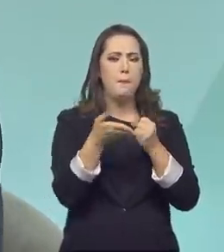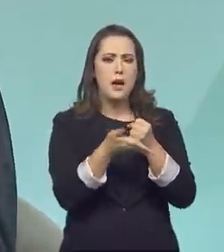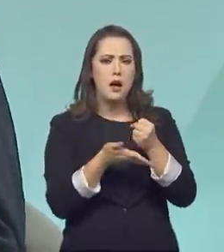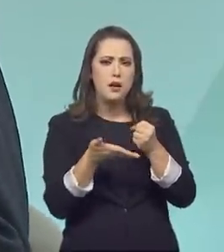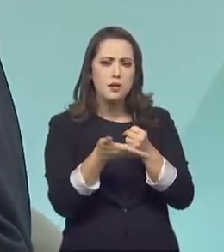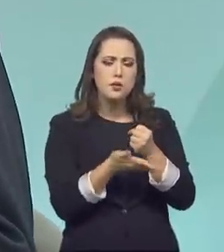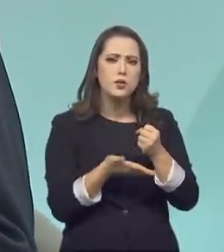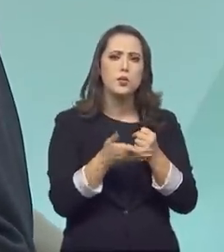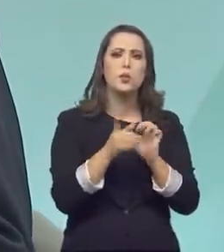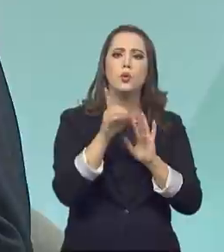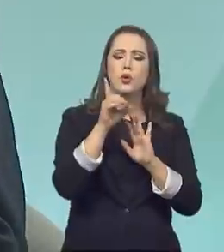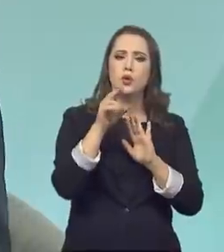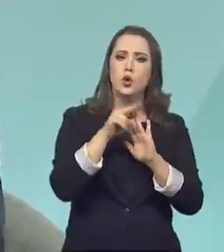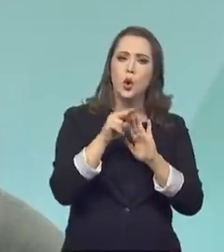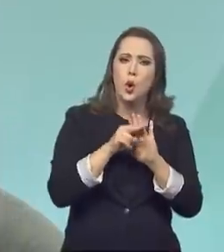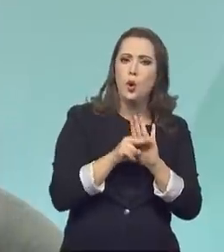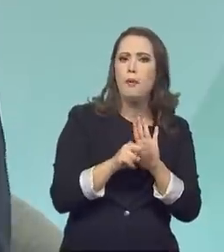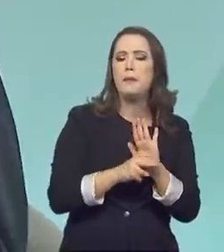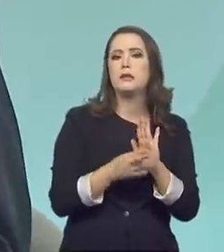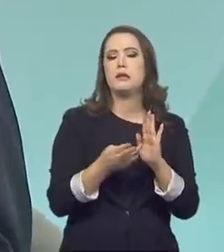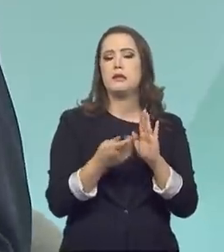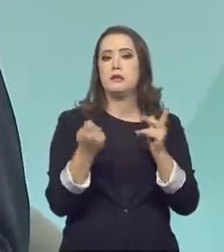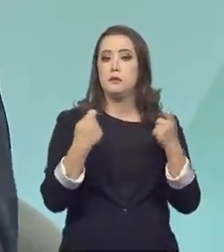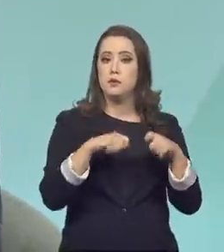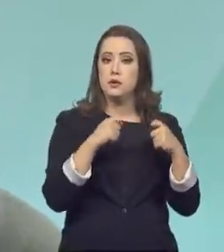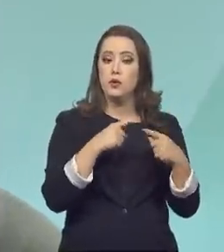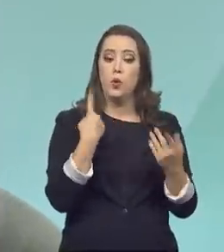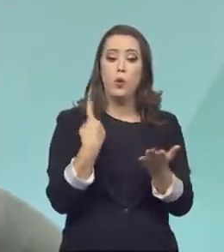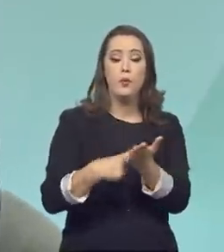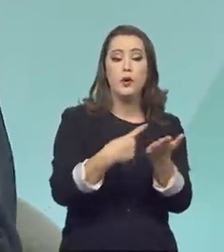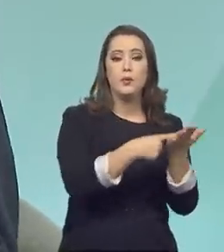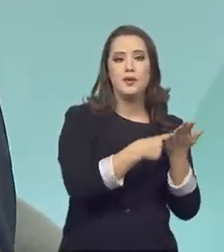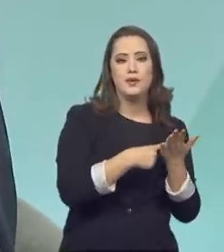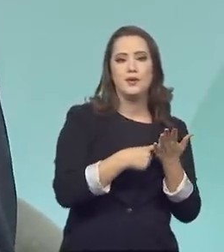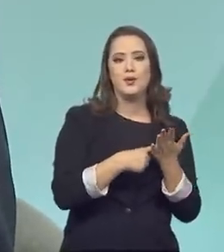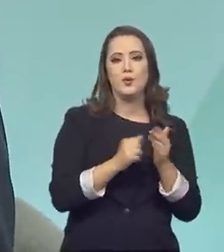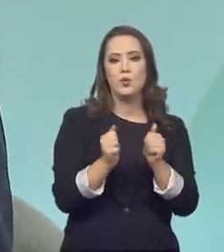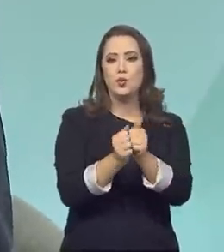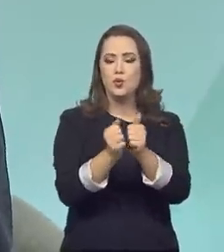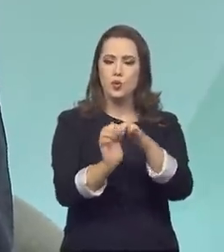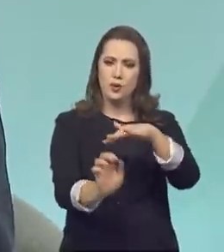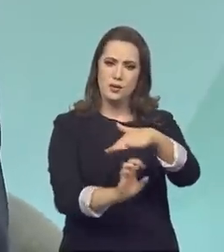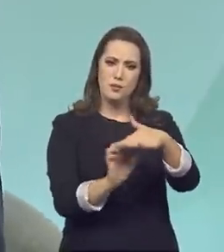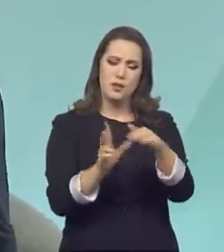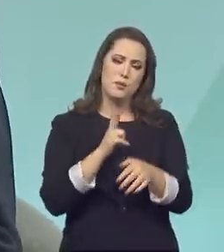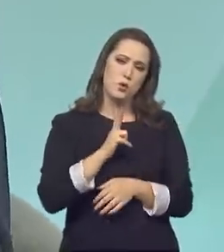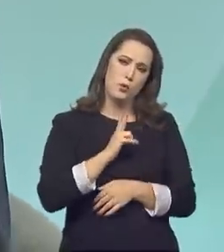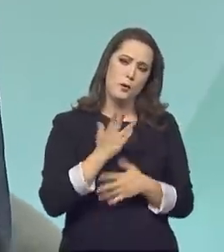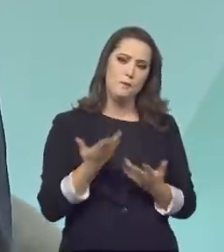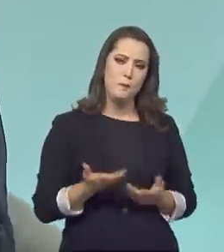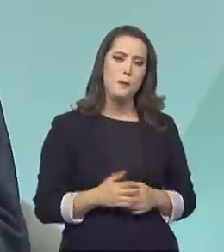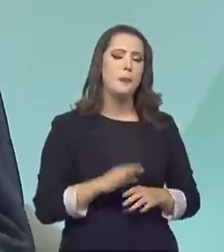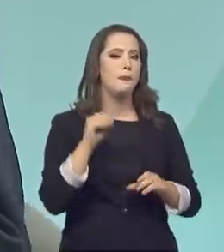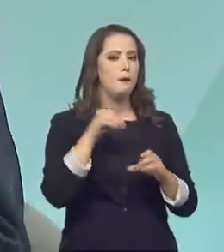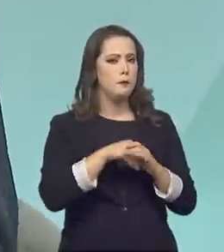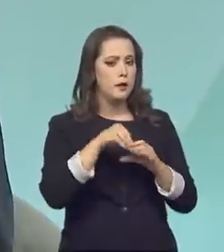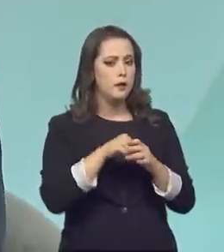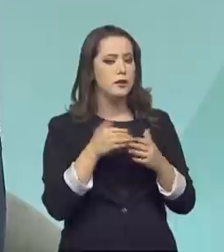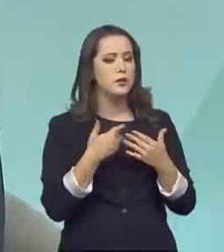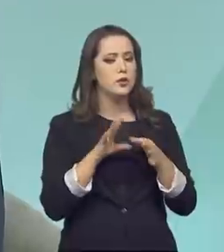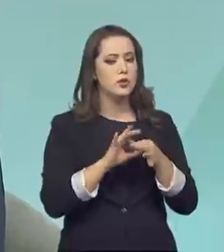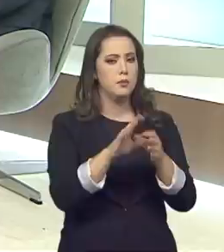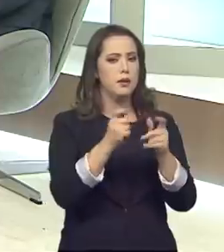que nós teremos que cumprir. E isso tudo foi acordado com o próprio setor produtivo, ou seja, dentro de um ambiente de